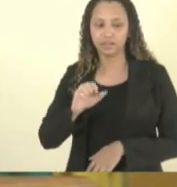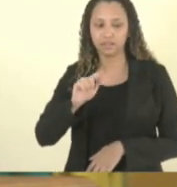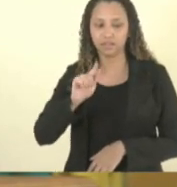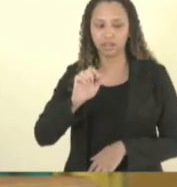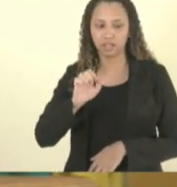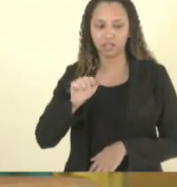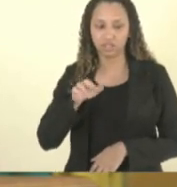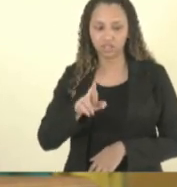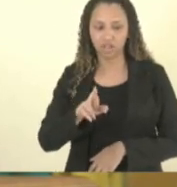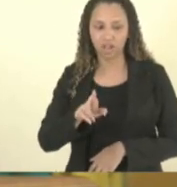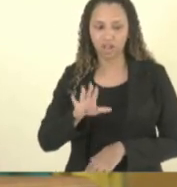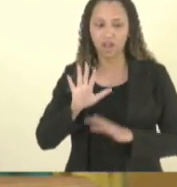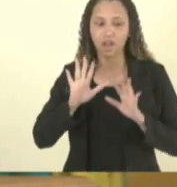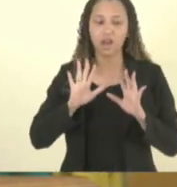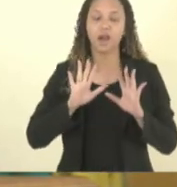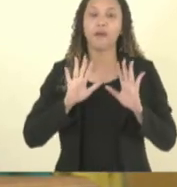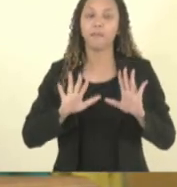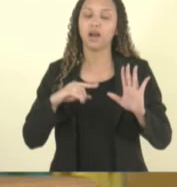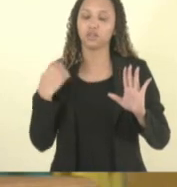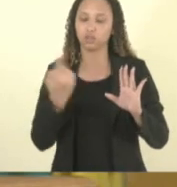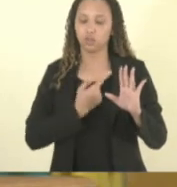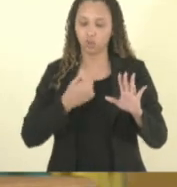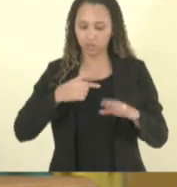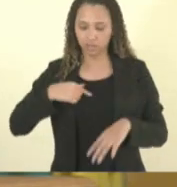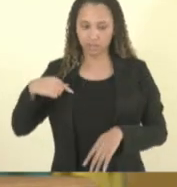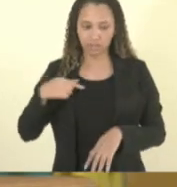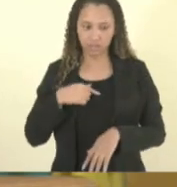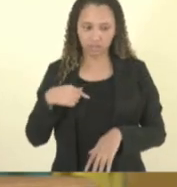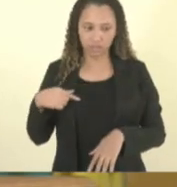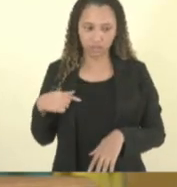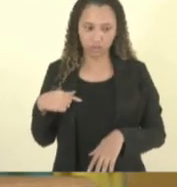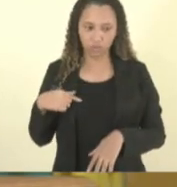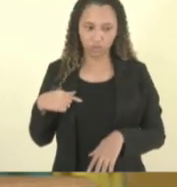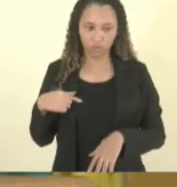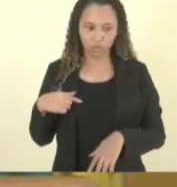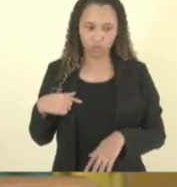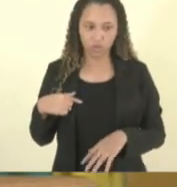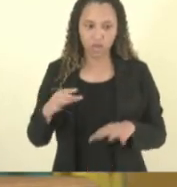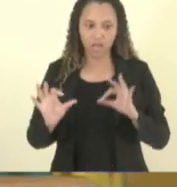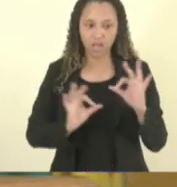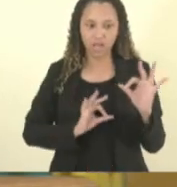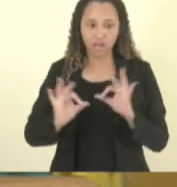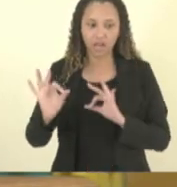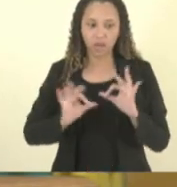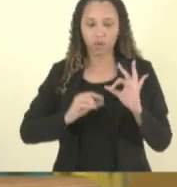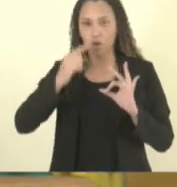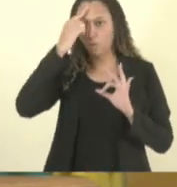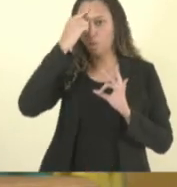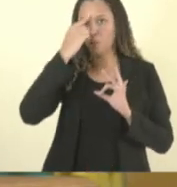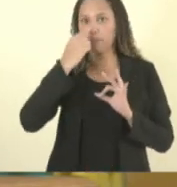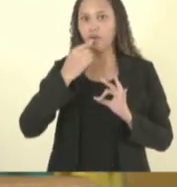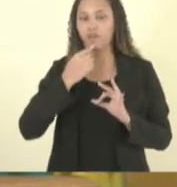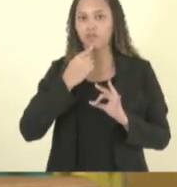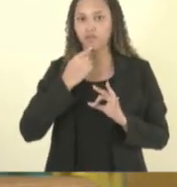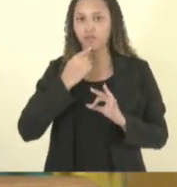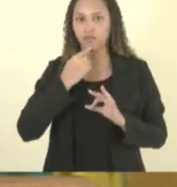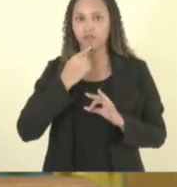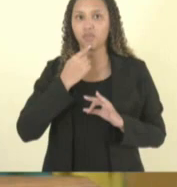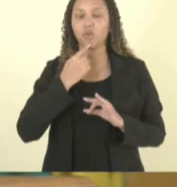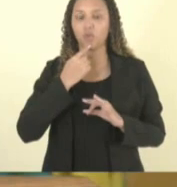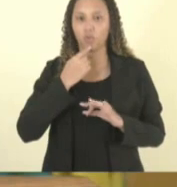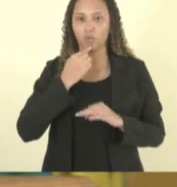da Secretaria de Educação é que elaboramos o perfil do profissional que vai ser